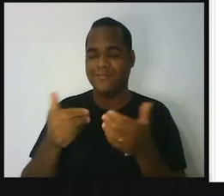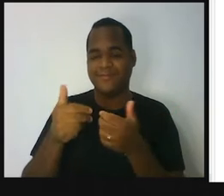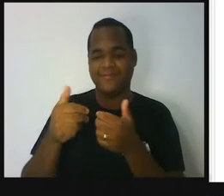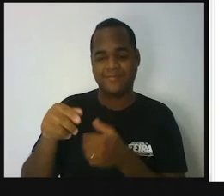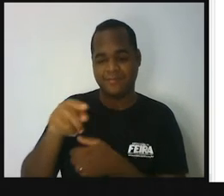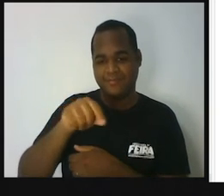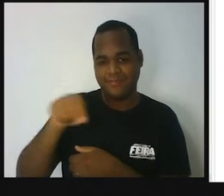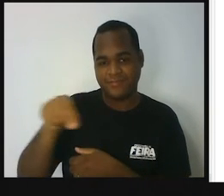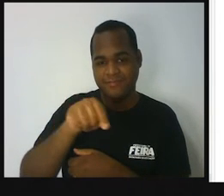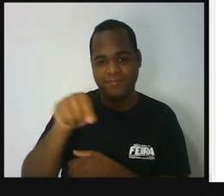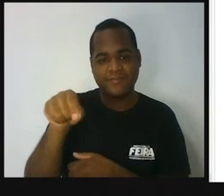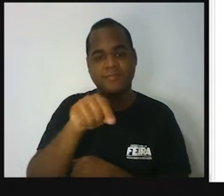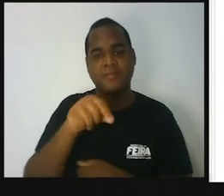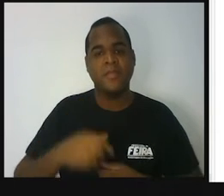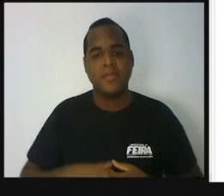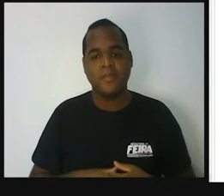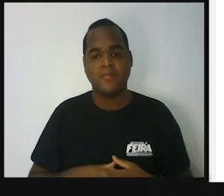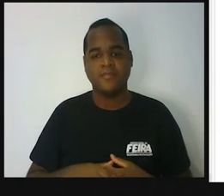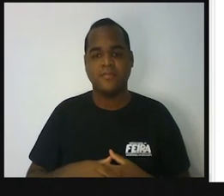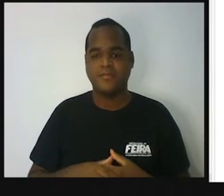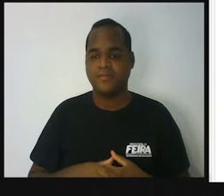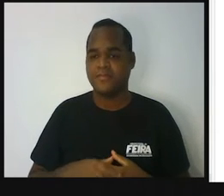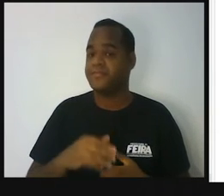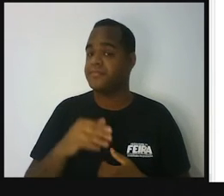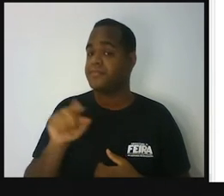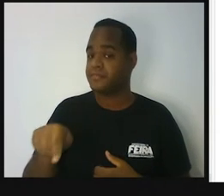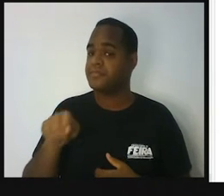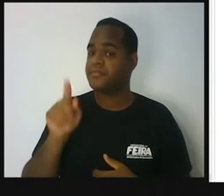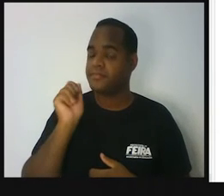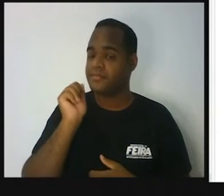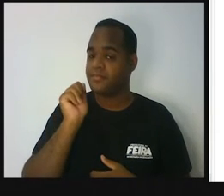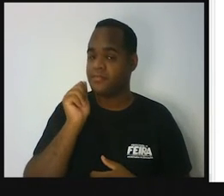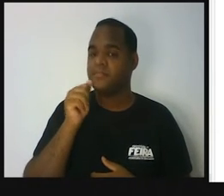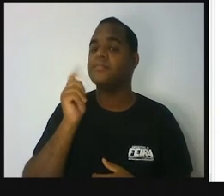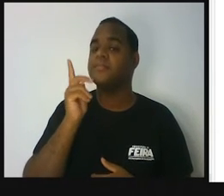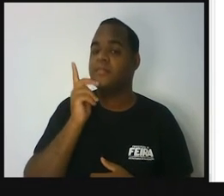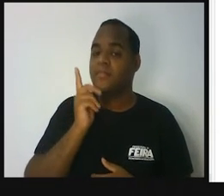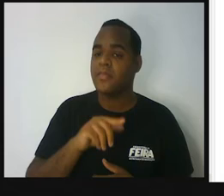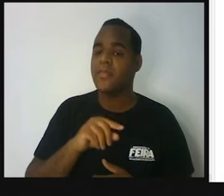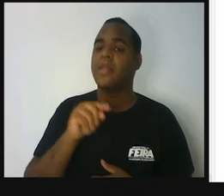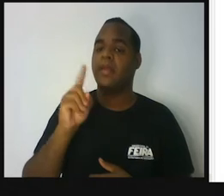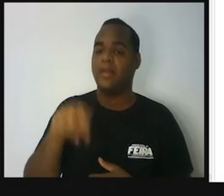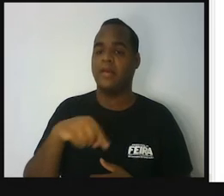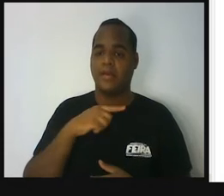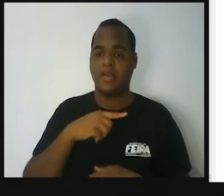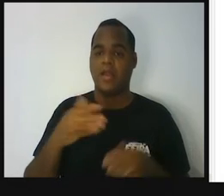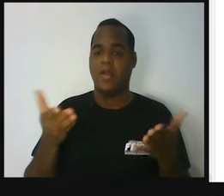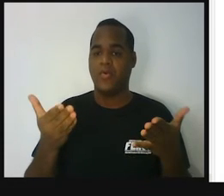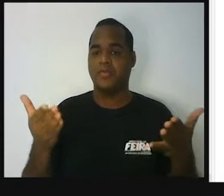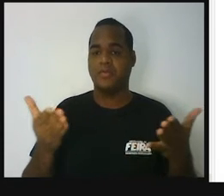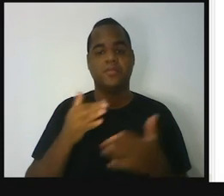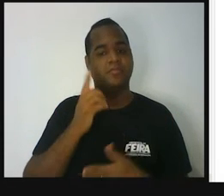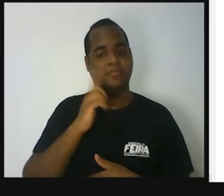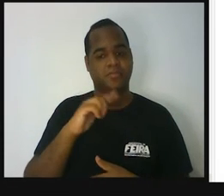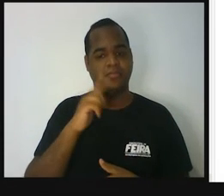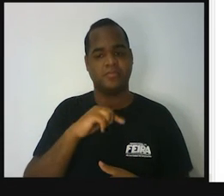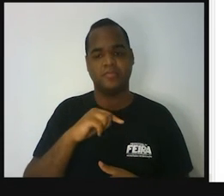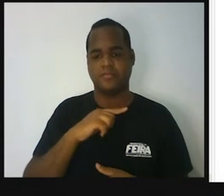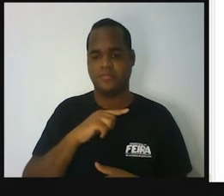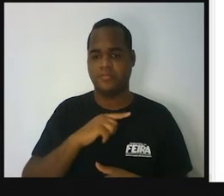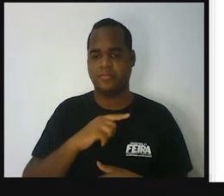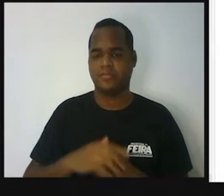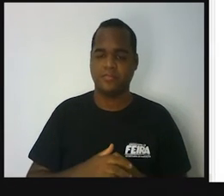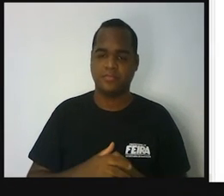E ela vai ganhar nessa rodada. Certo? Essa próxima jogada ela vai ganhar. Então, qual é a